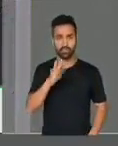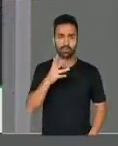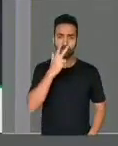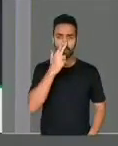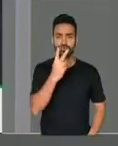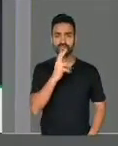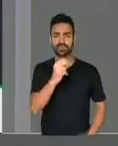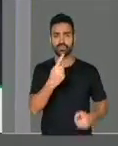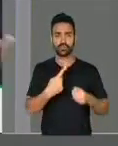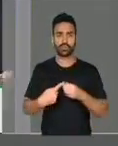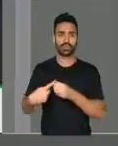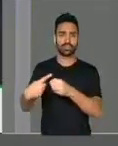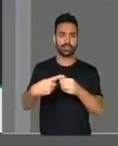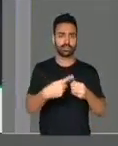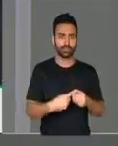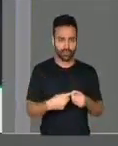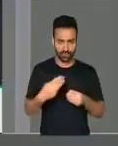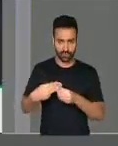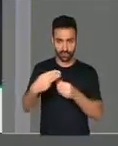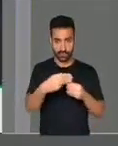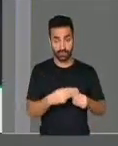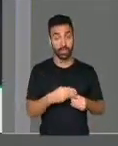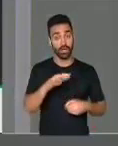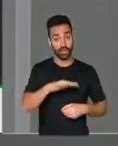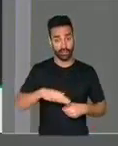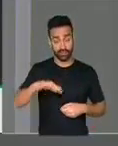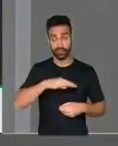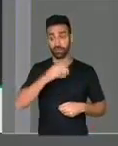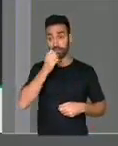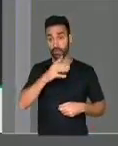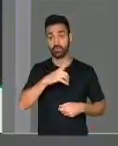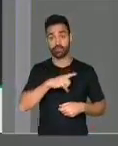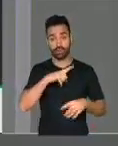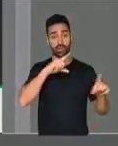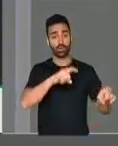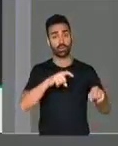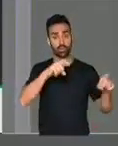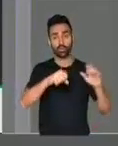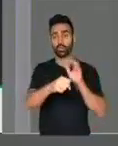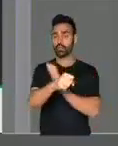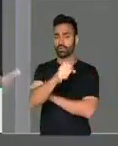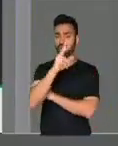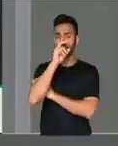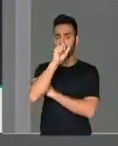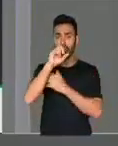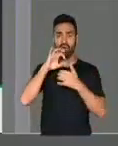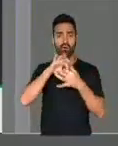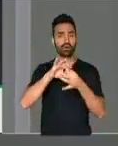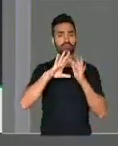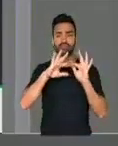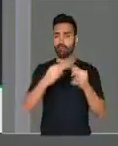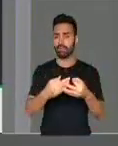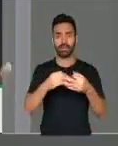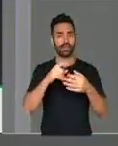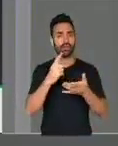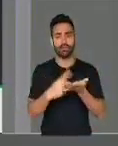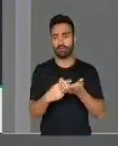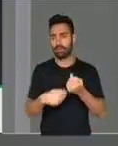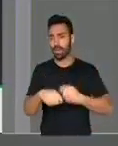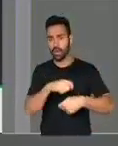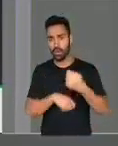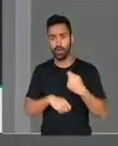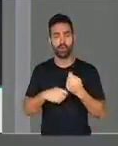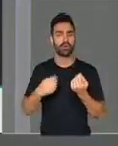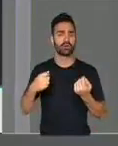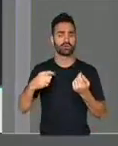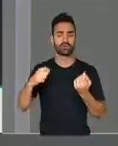de 20 municípios, uma região próspera na produção da agricultura familiar, do agronegócio, a produção de